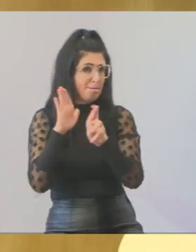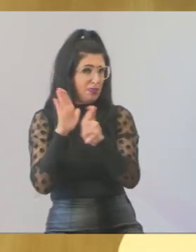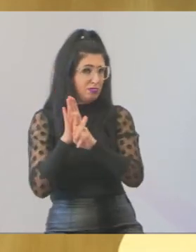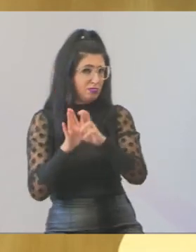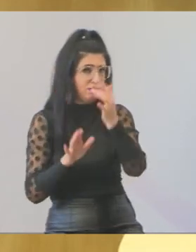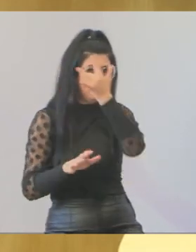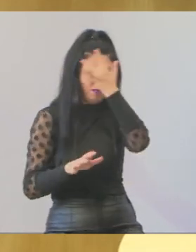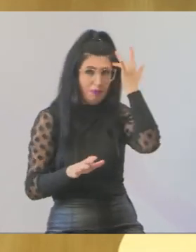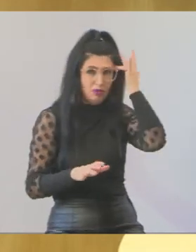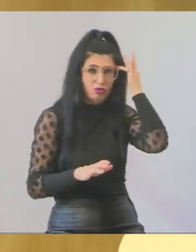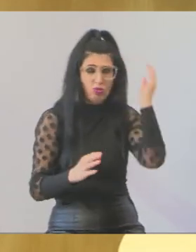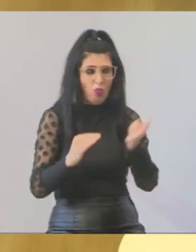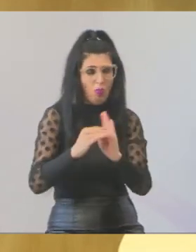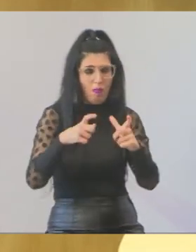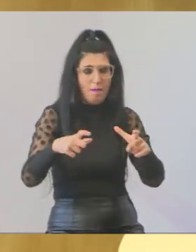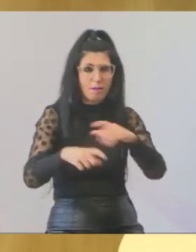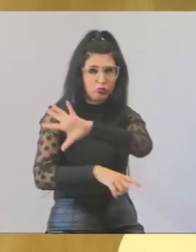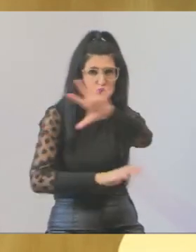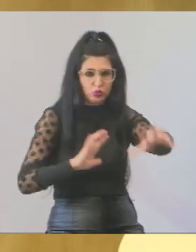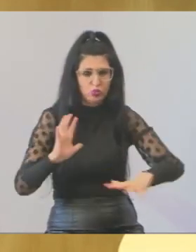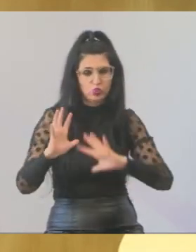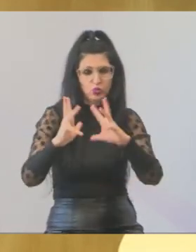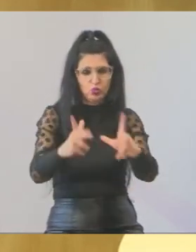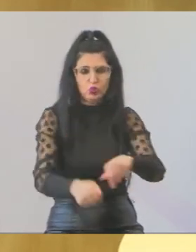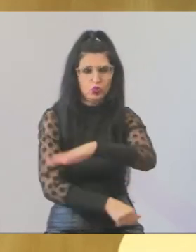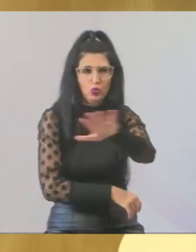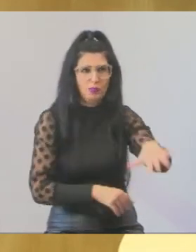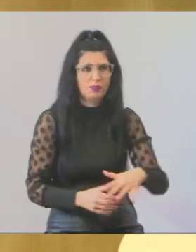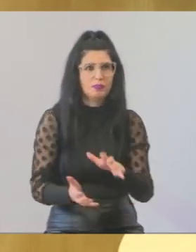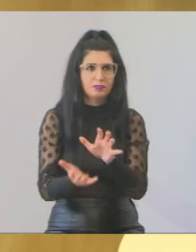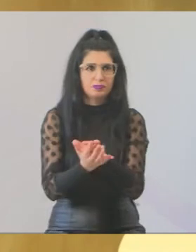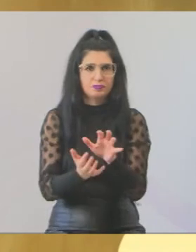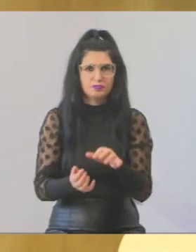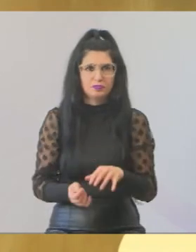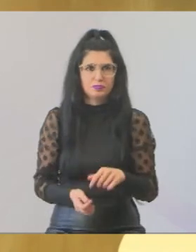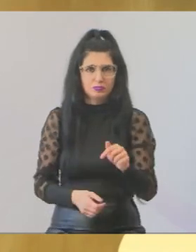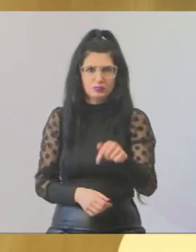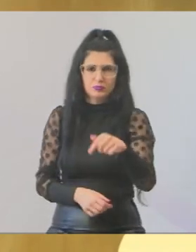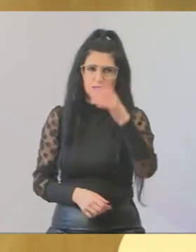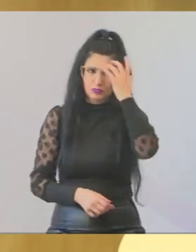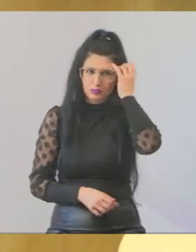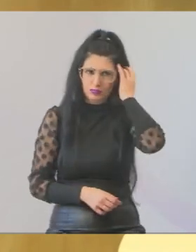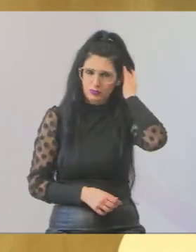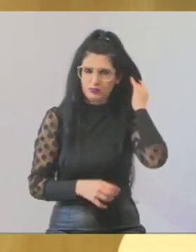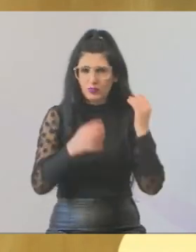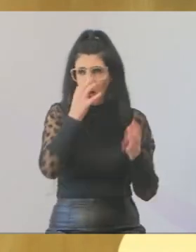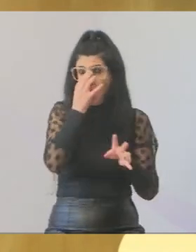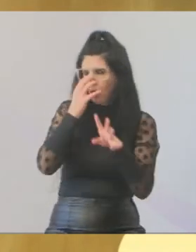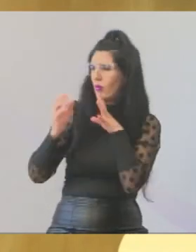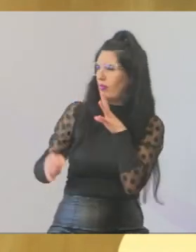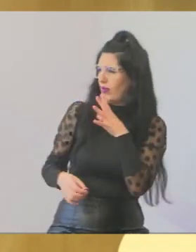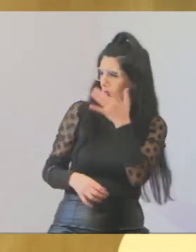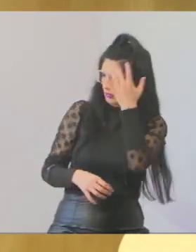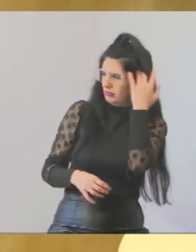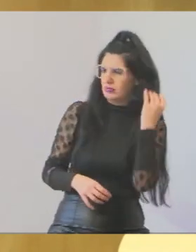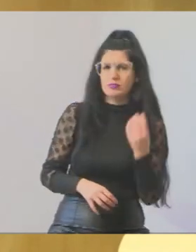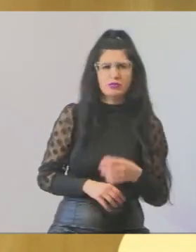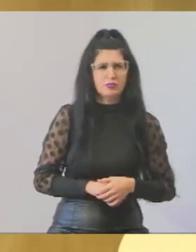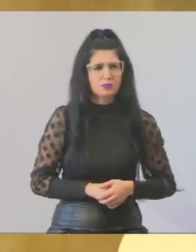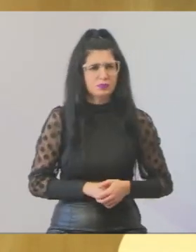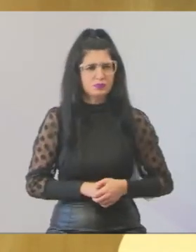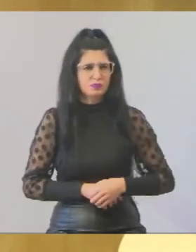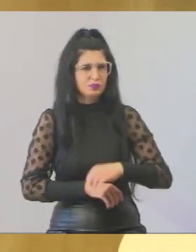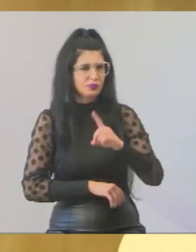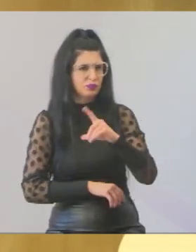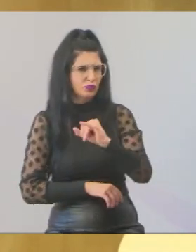ela é uma luta ali, onde era um terreno do Dito Preto, também muito conhecido do vereador Paulinho, da gente aí, saudoso Dito